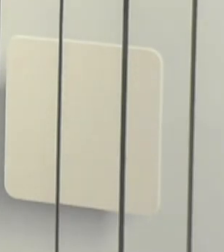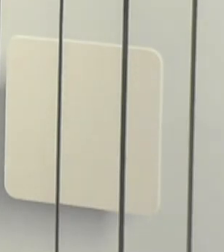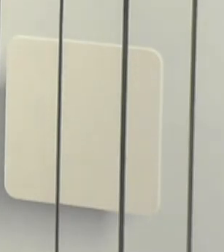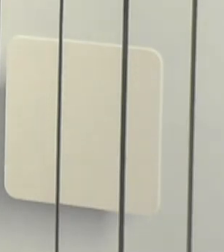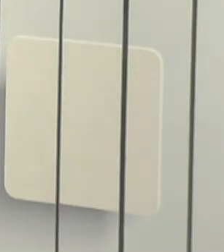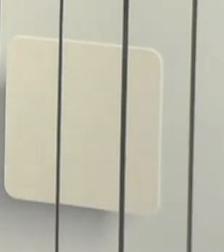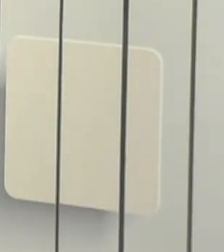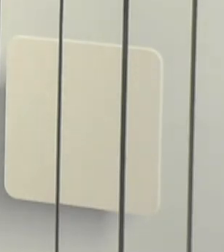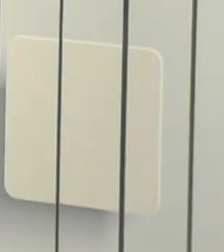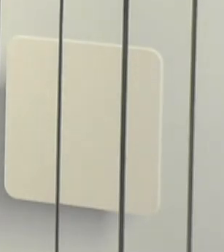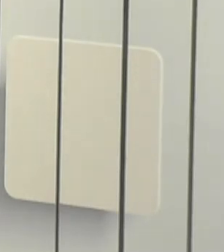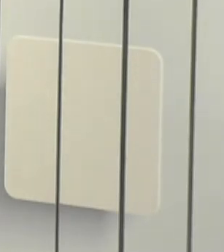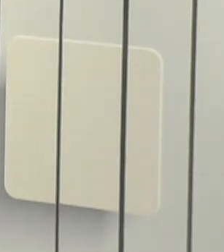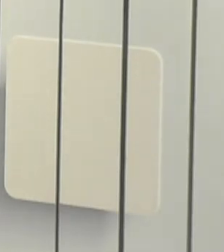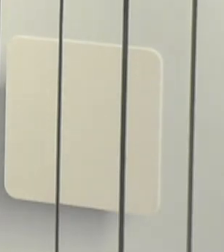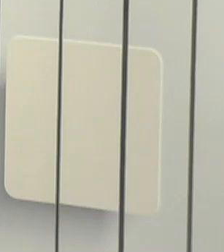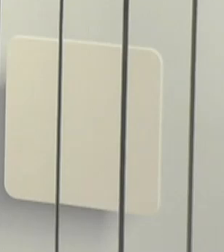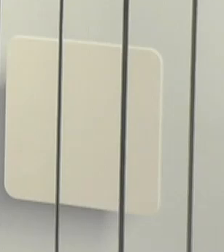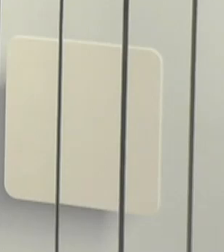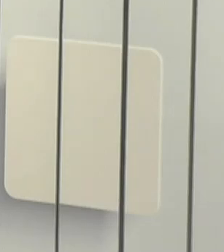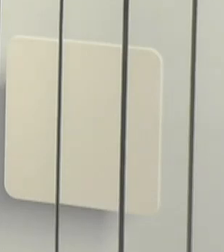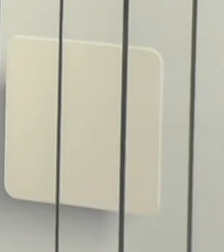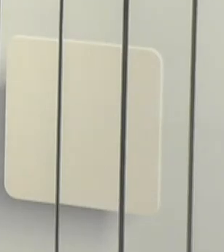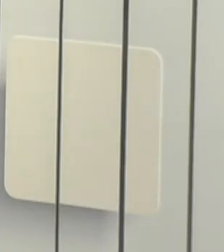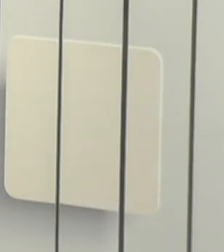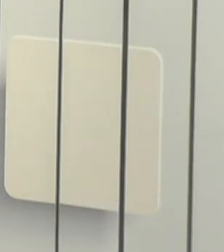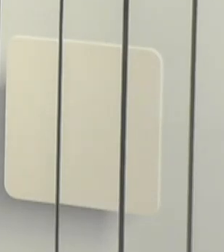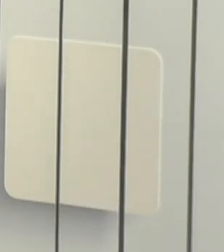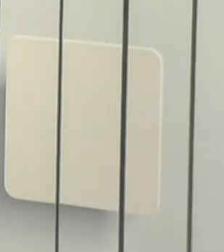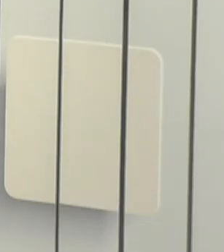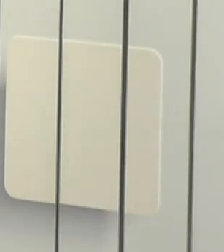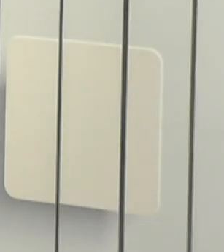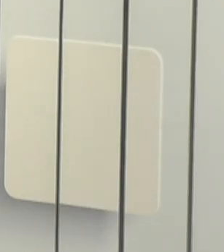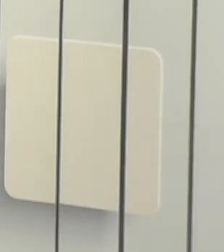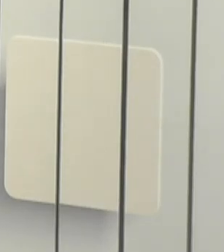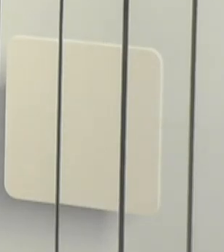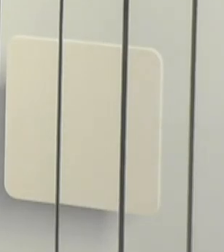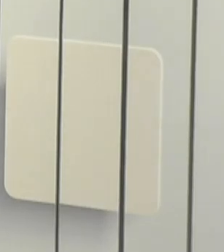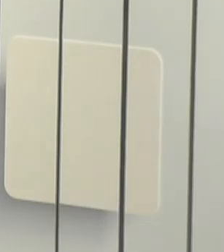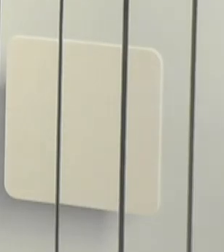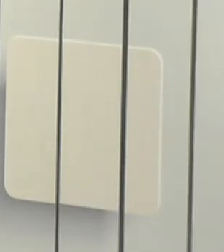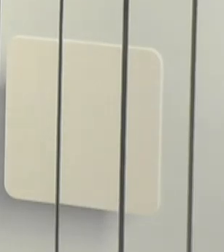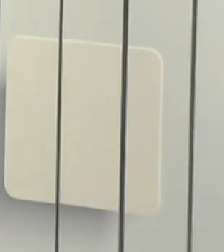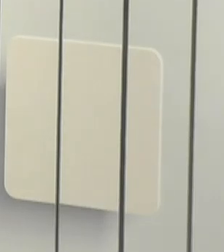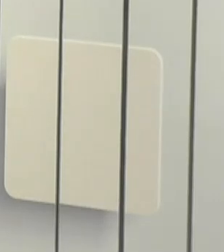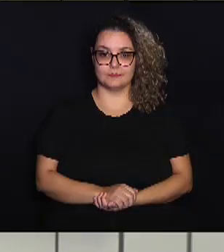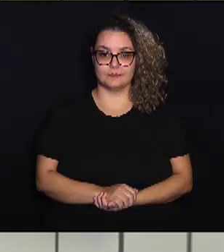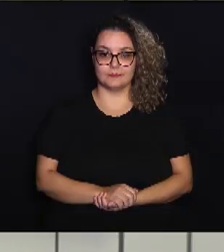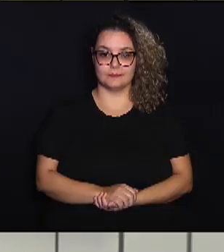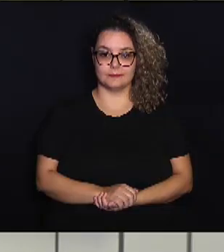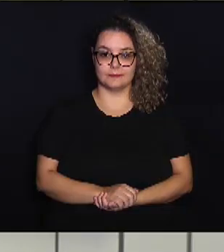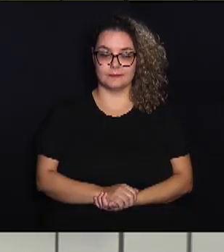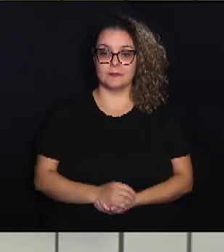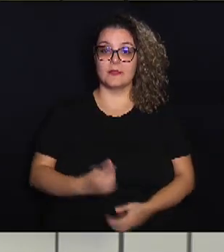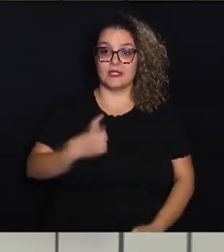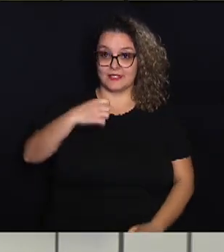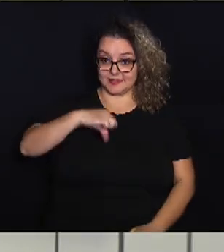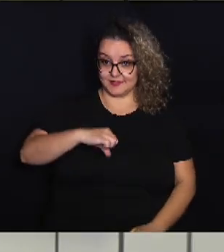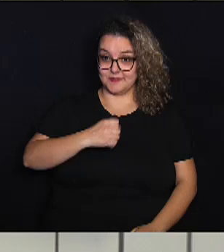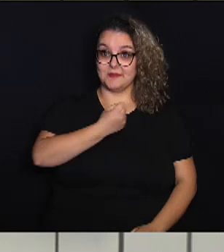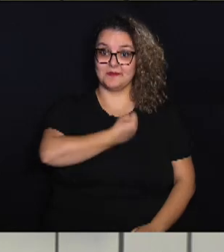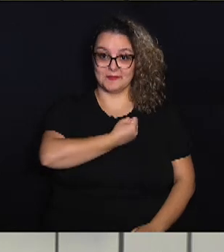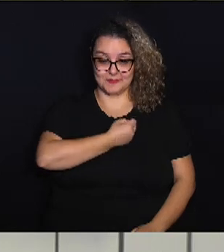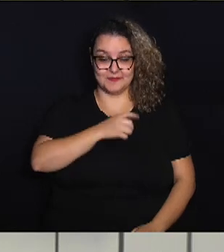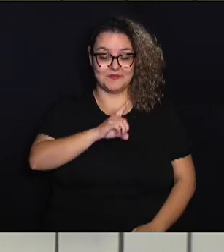sua audiência e participe. Mande a sua mensagem para o número do nosso WhatsApp. 19 é o nosso DDD. E